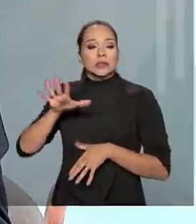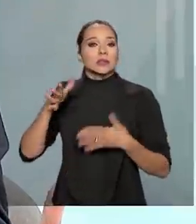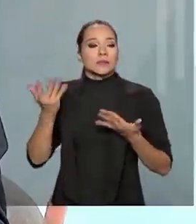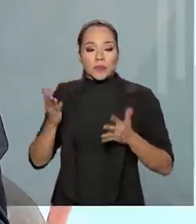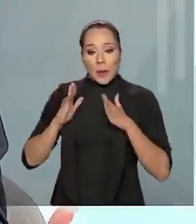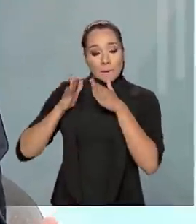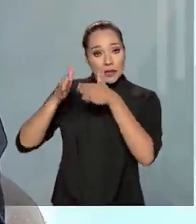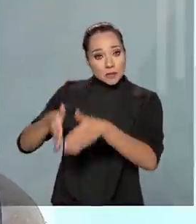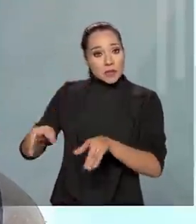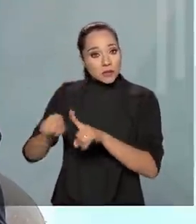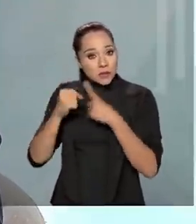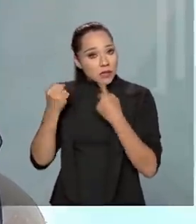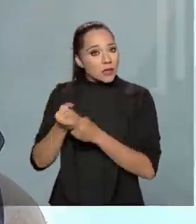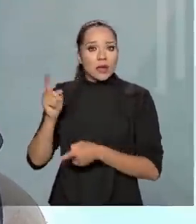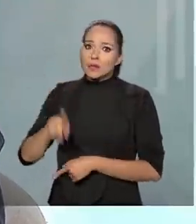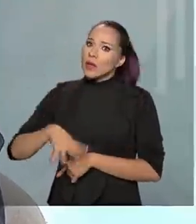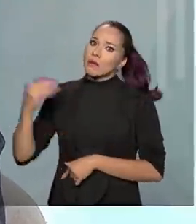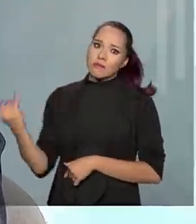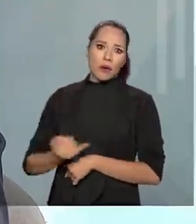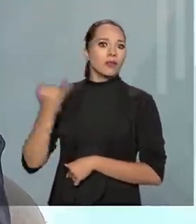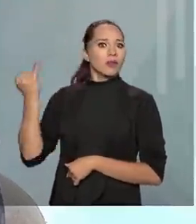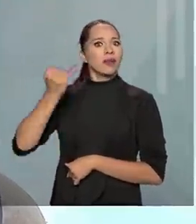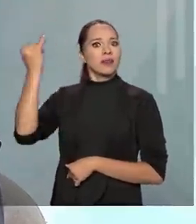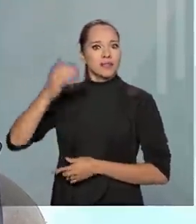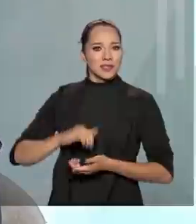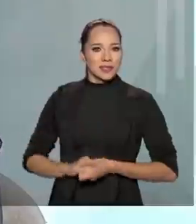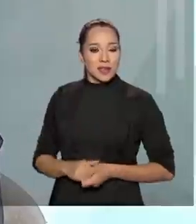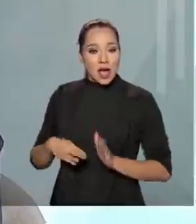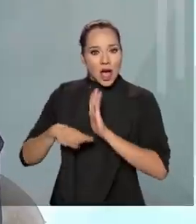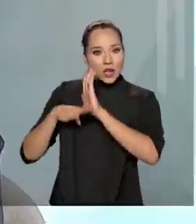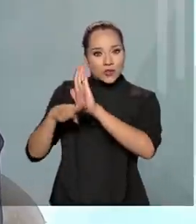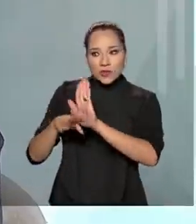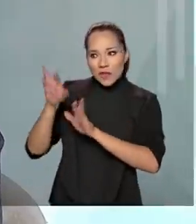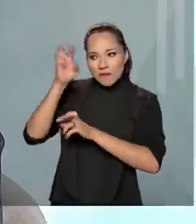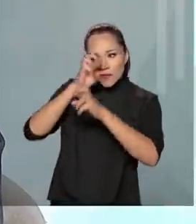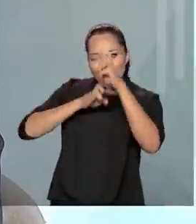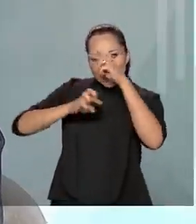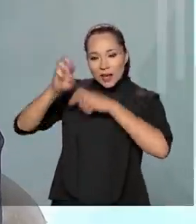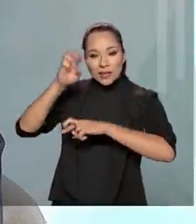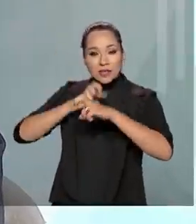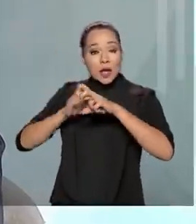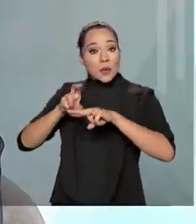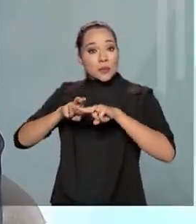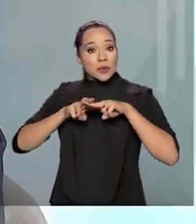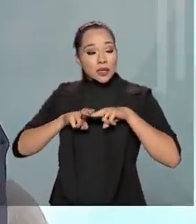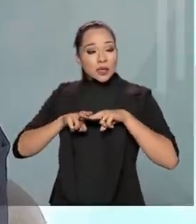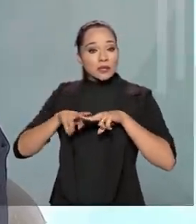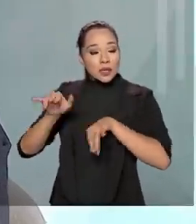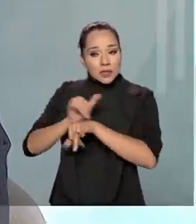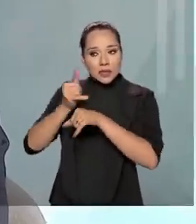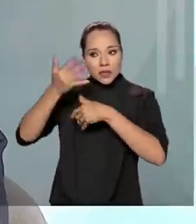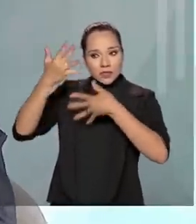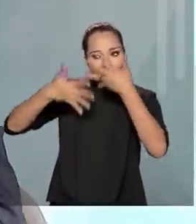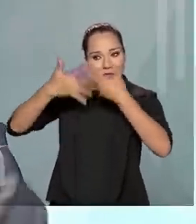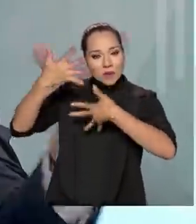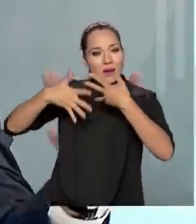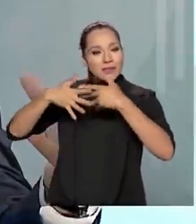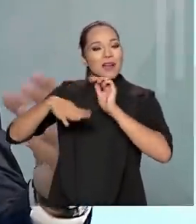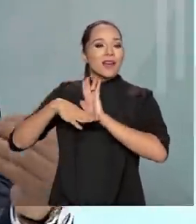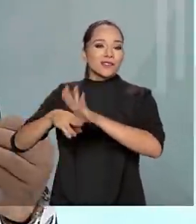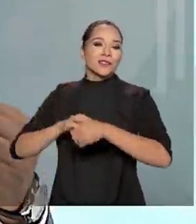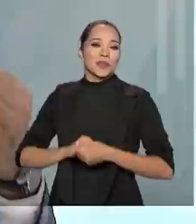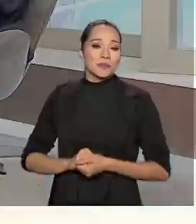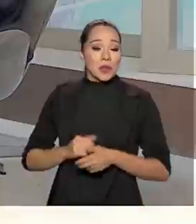participação da sociedade, ela é essencial nesse ponto, ajudando a fiscalizar. Por isso que as ferramentas de transparência têm uma importância muito grande. Às vezes que a gente